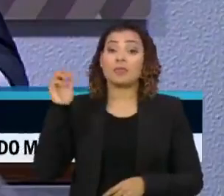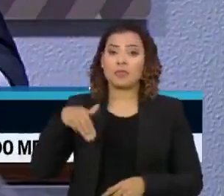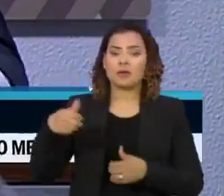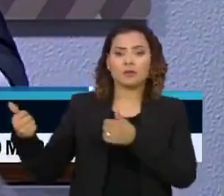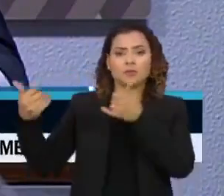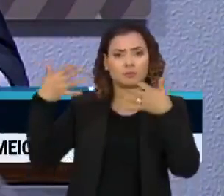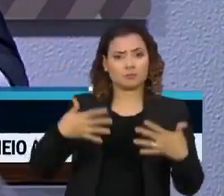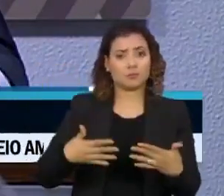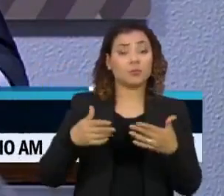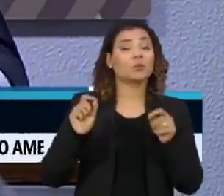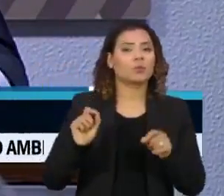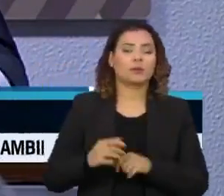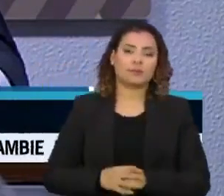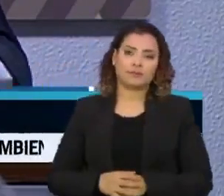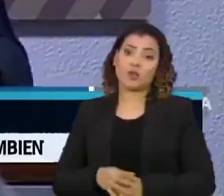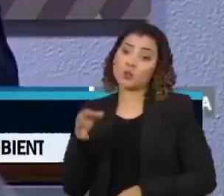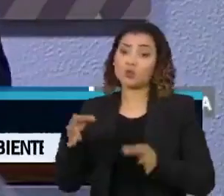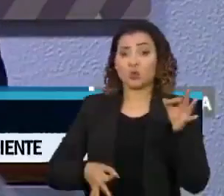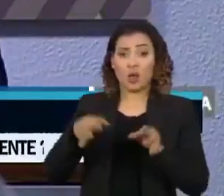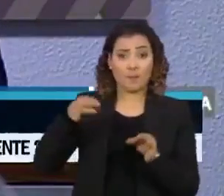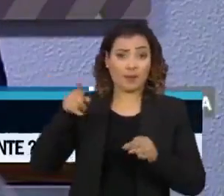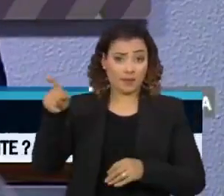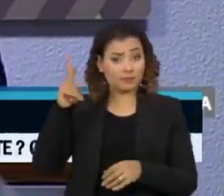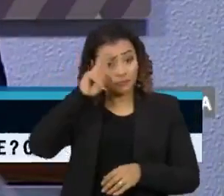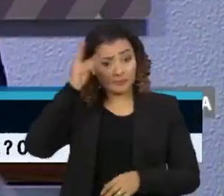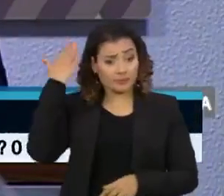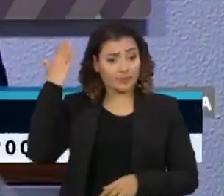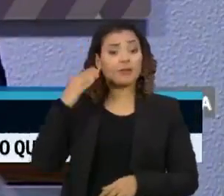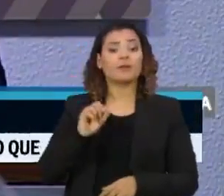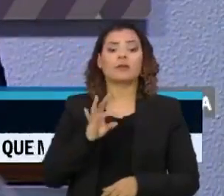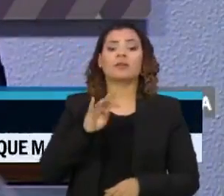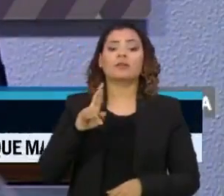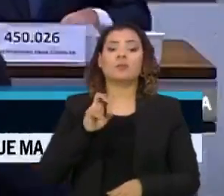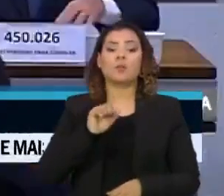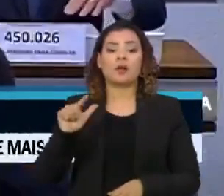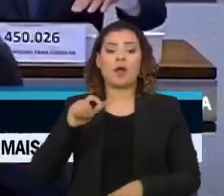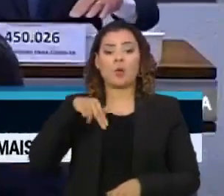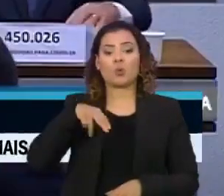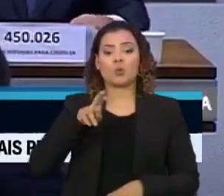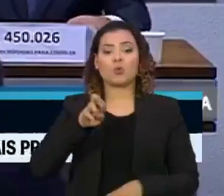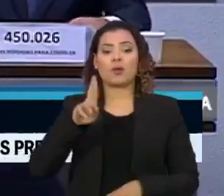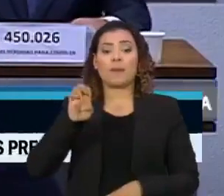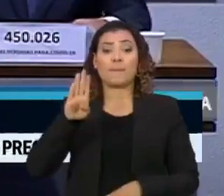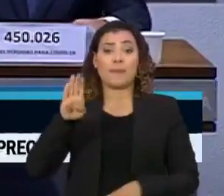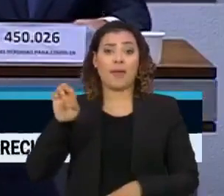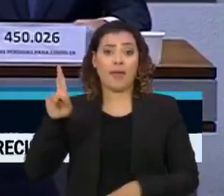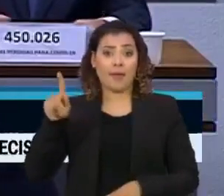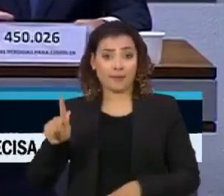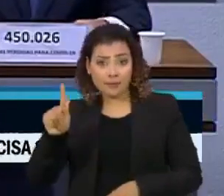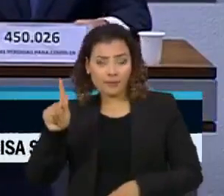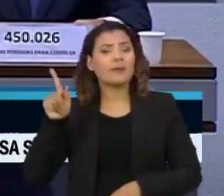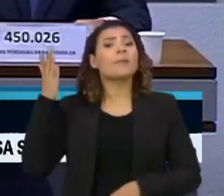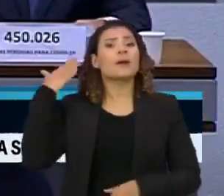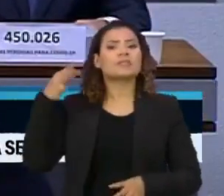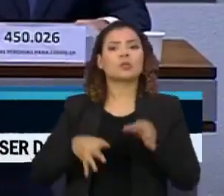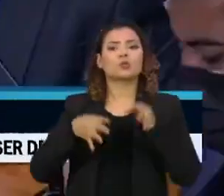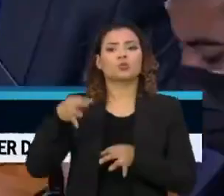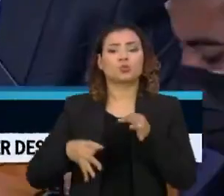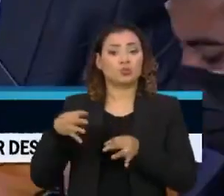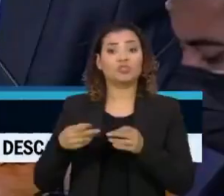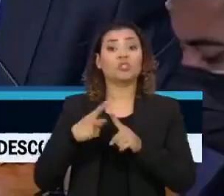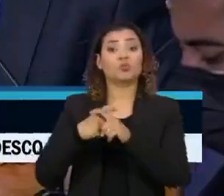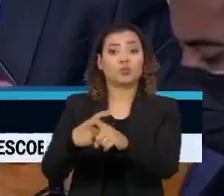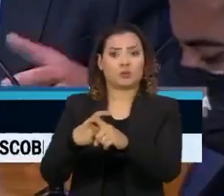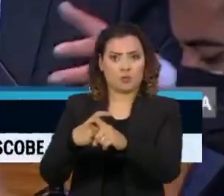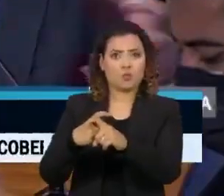relator da CPI, citou o julgamento de Herman Goring no tribunal de Nuremberg para analisar o depoimento de autoridades na comissão.